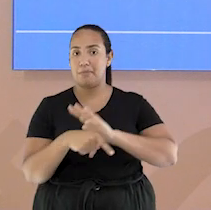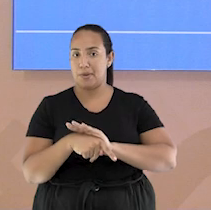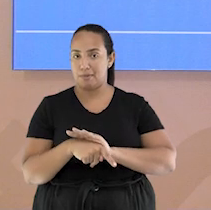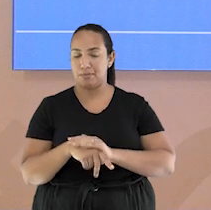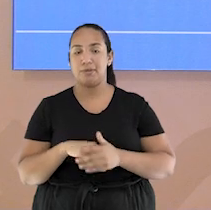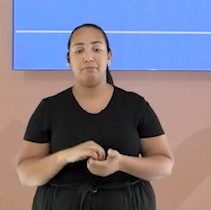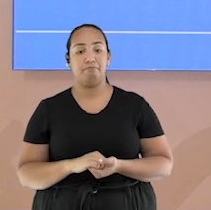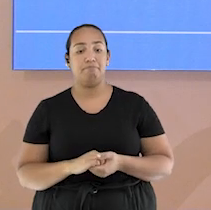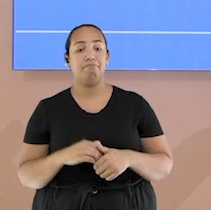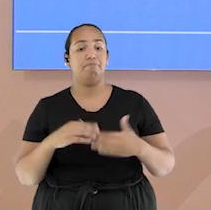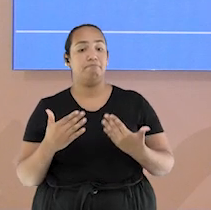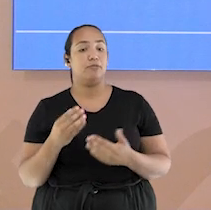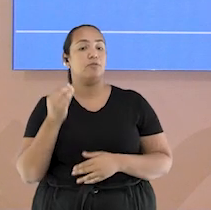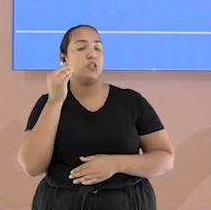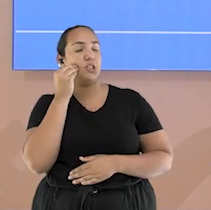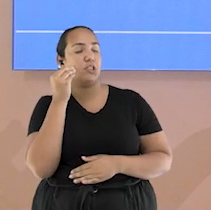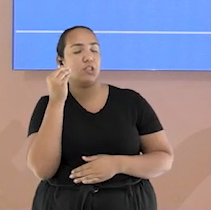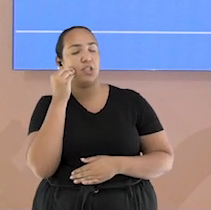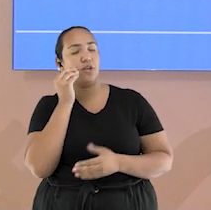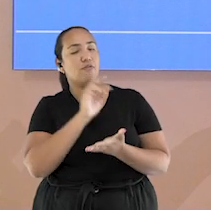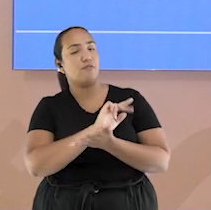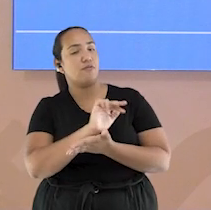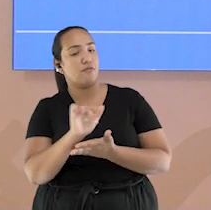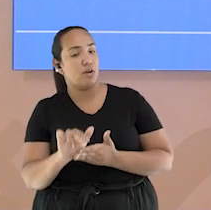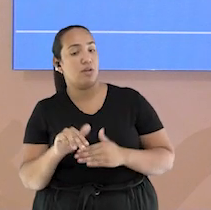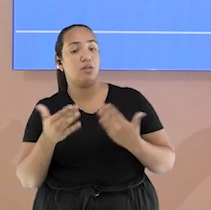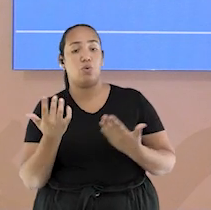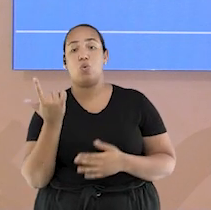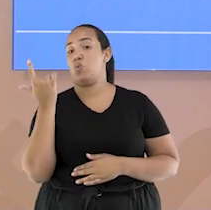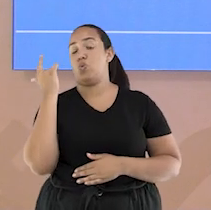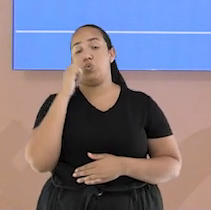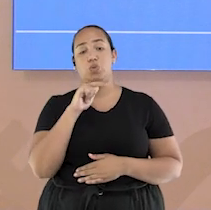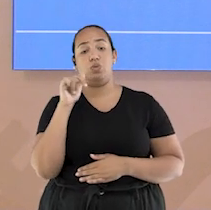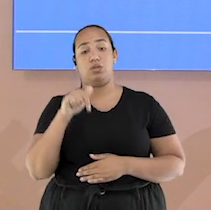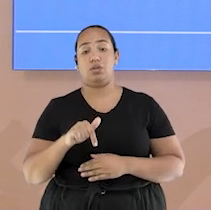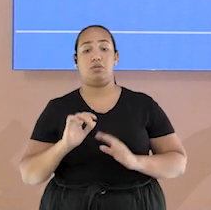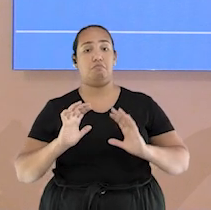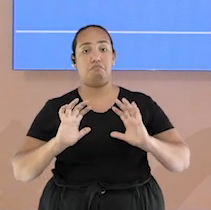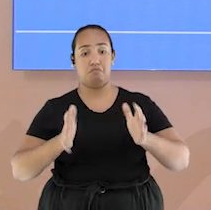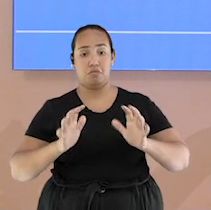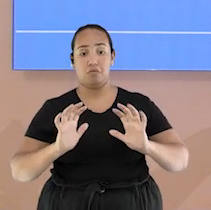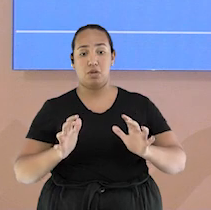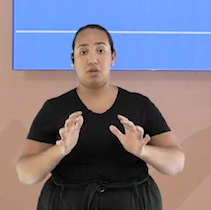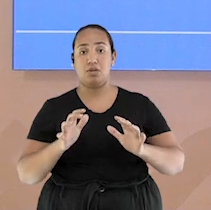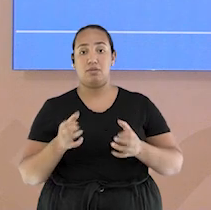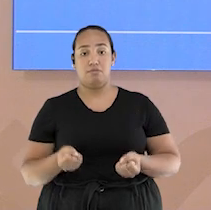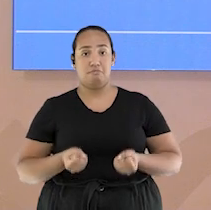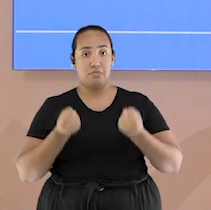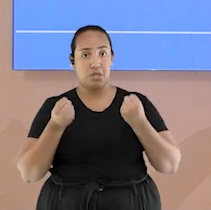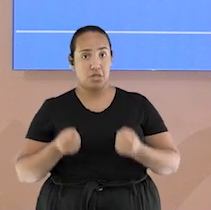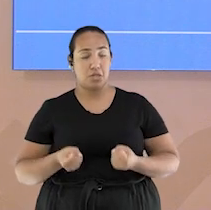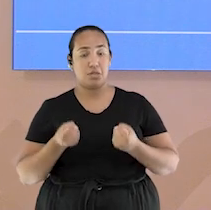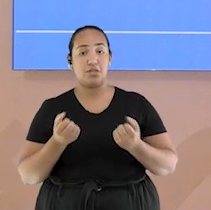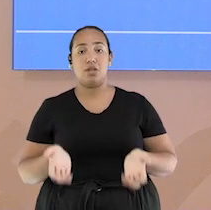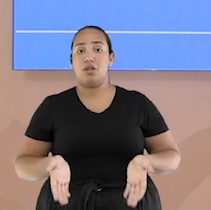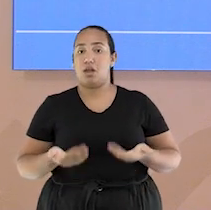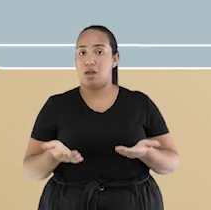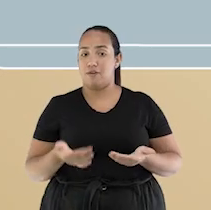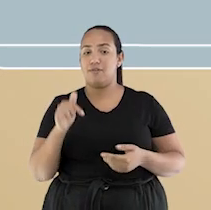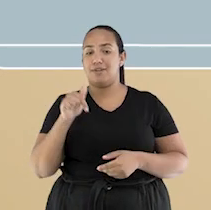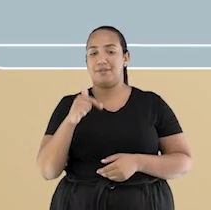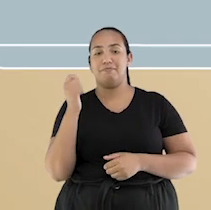após várias tentativas, conseguiram obter uma bola com tamanho e peso ideais para a prática do vôleibol.